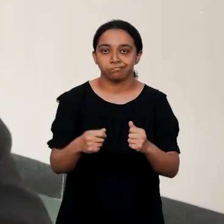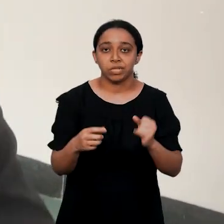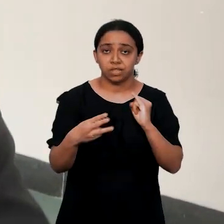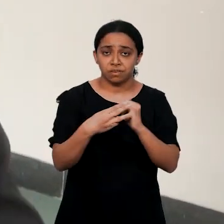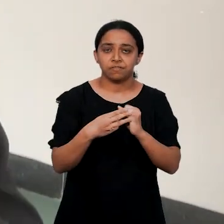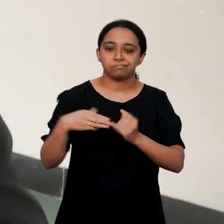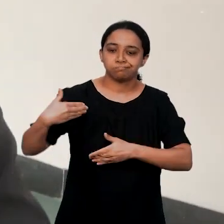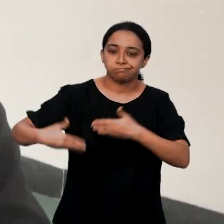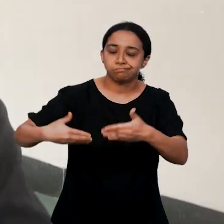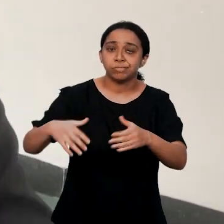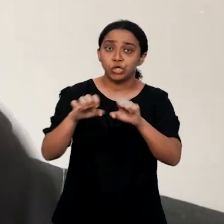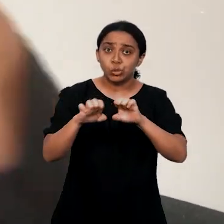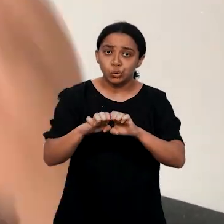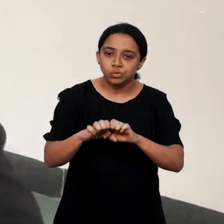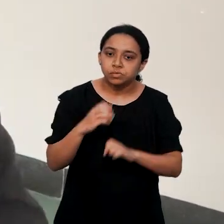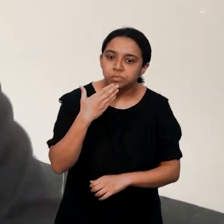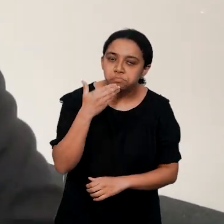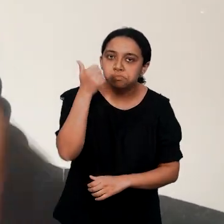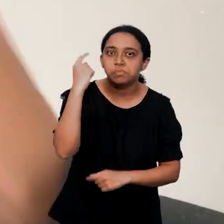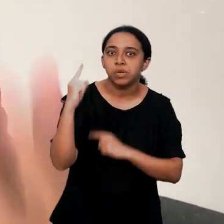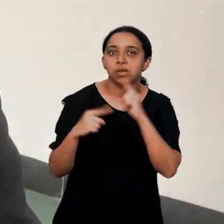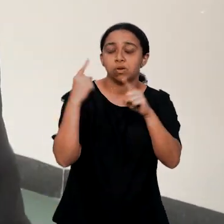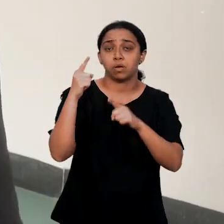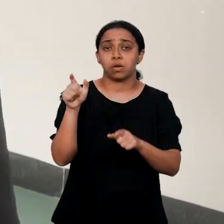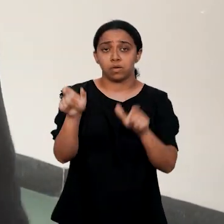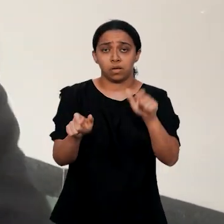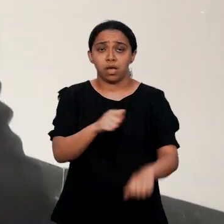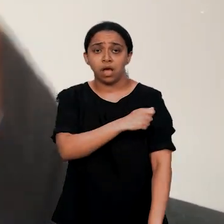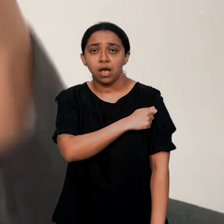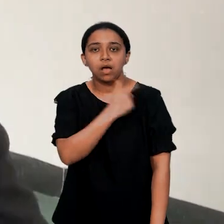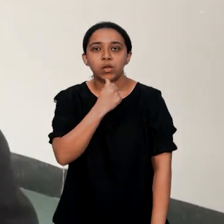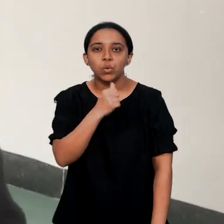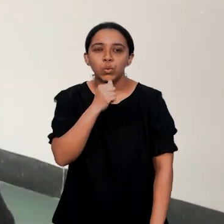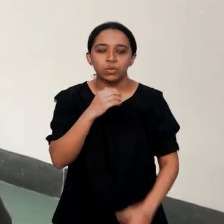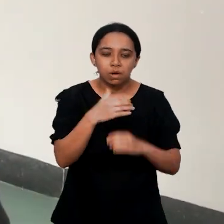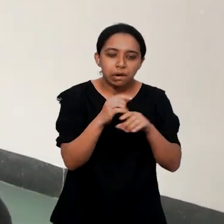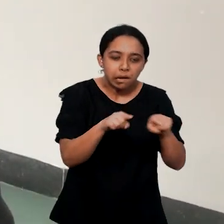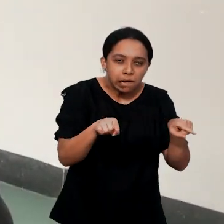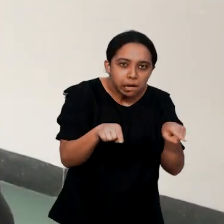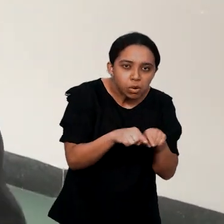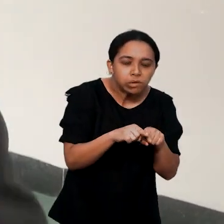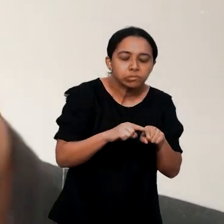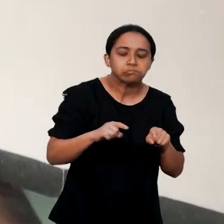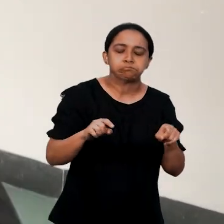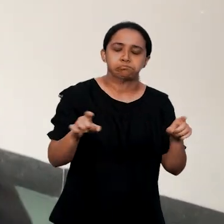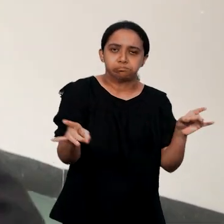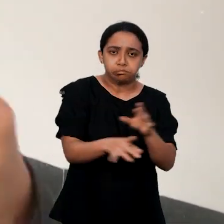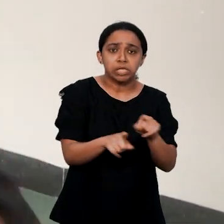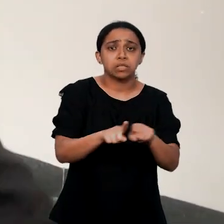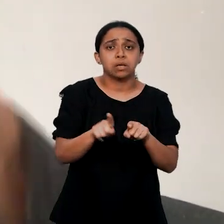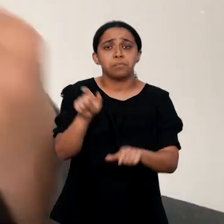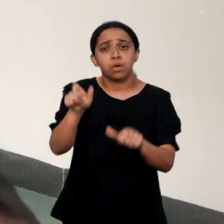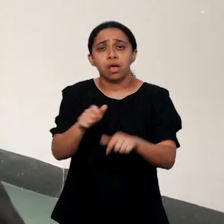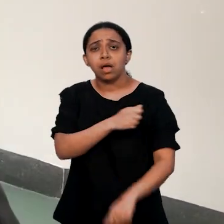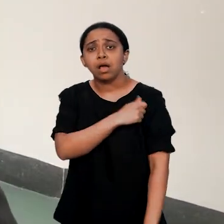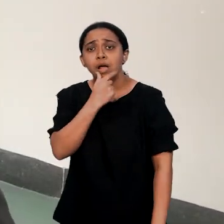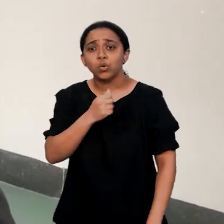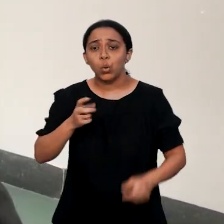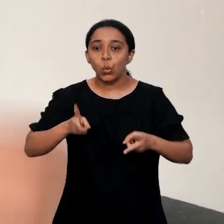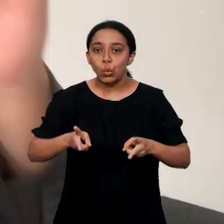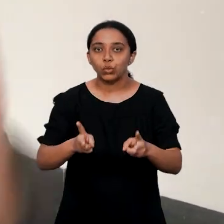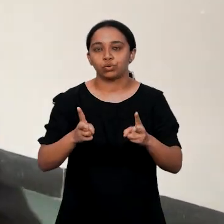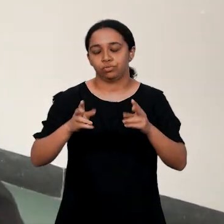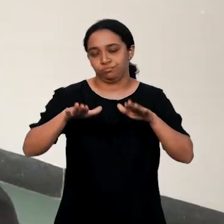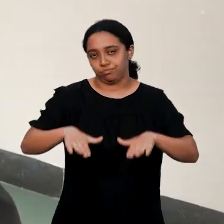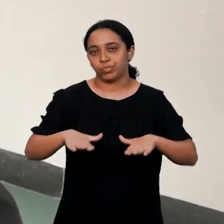Instituto Federal do Maranhão agora tenha cada vez mais estrutura para receber os estudantes, com laboratórios equipados, para que o estudante também tenha auxílio para